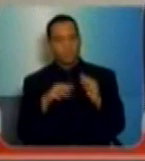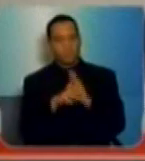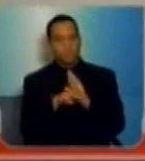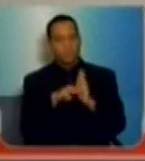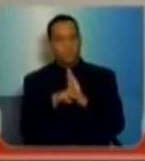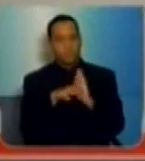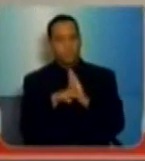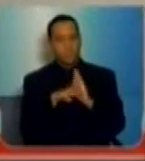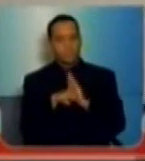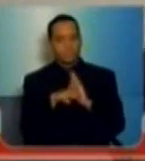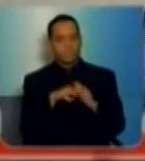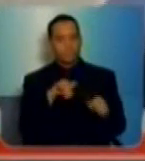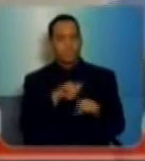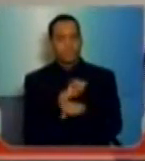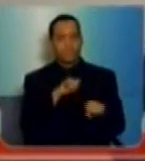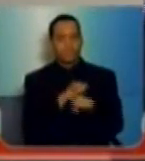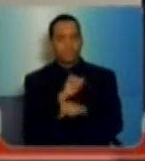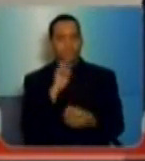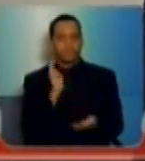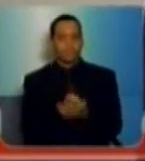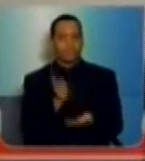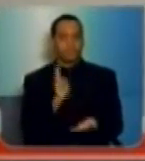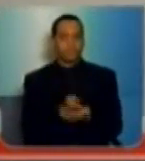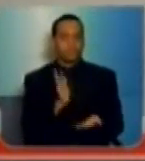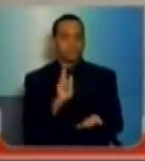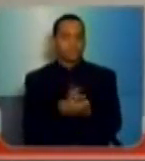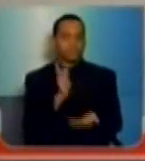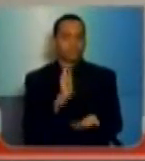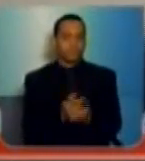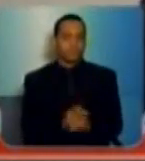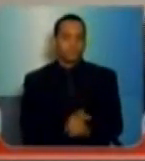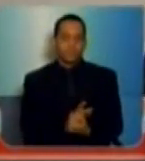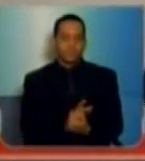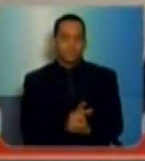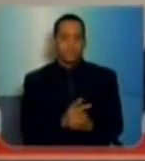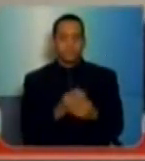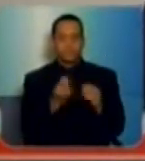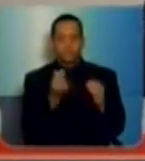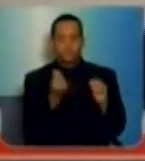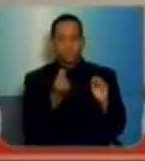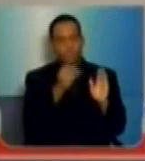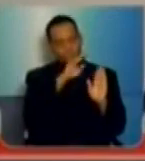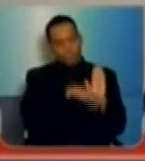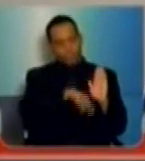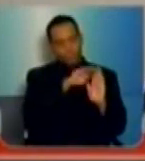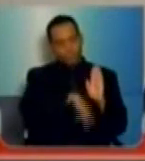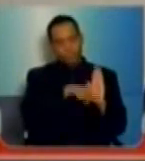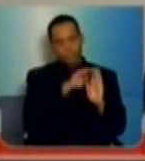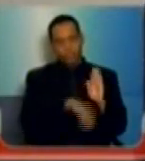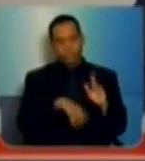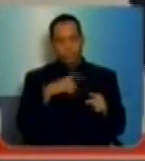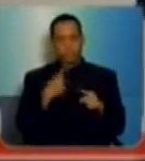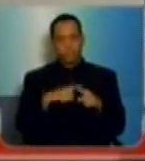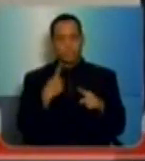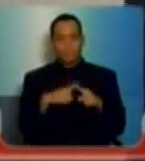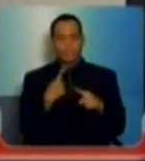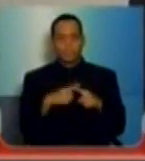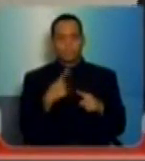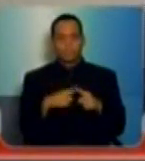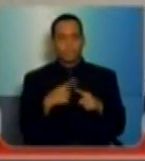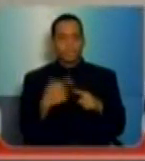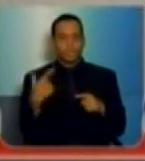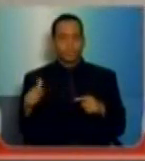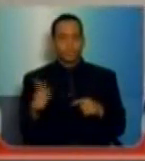que as faltas, não houve redução de faltas, mesmo com o desconto dos professores. É lógico que não. É lógico que não